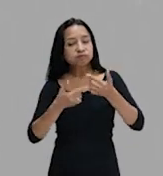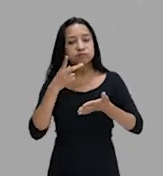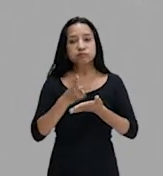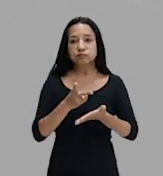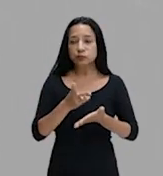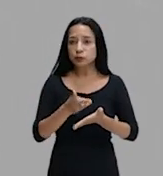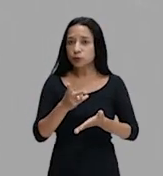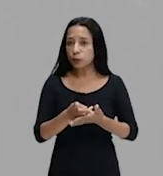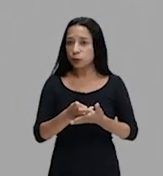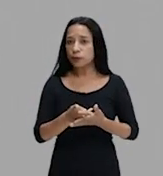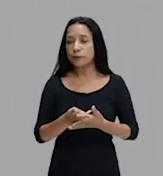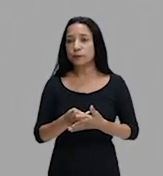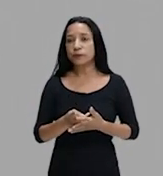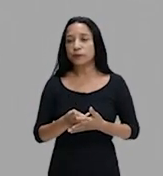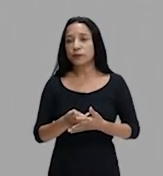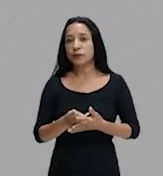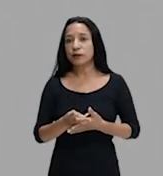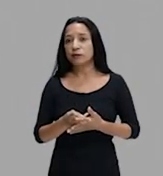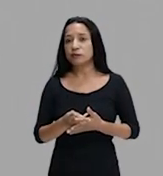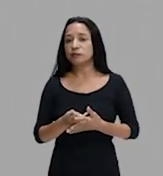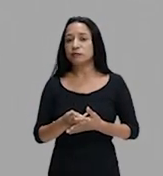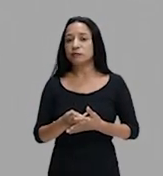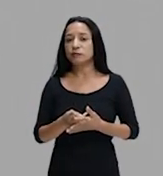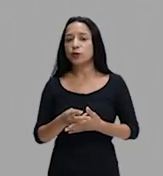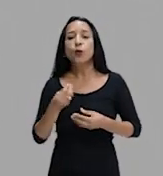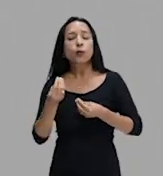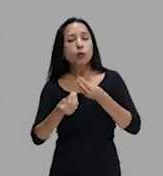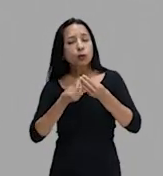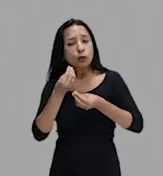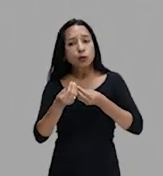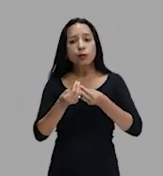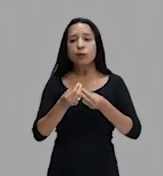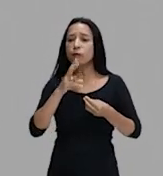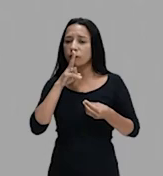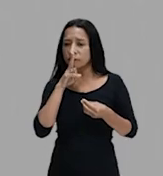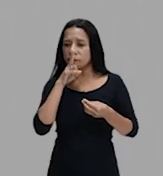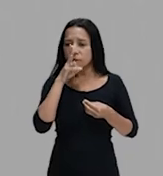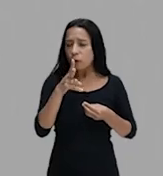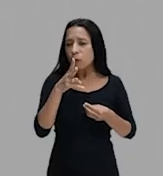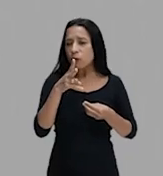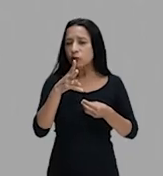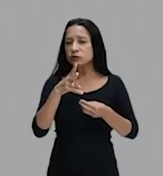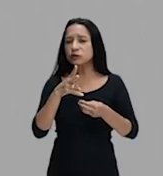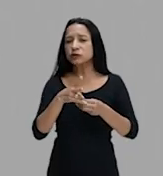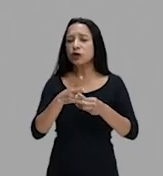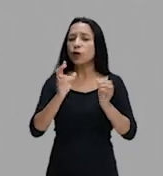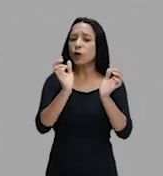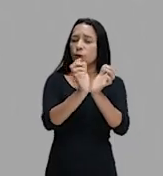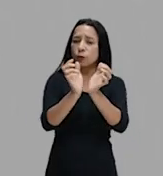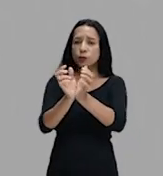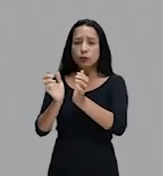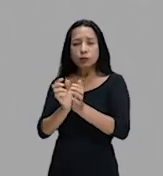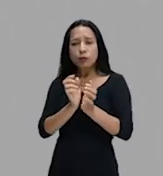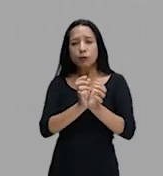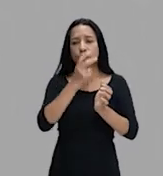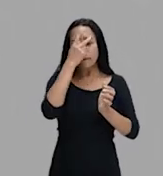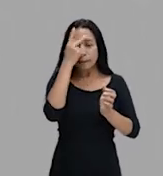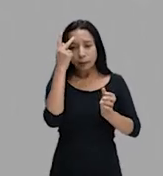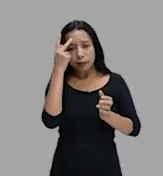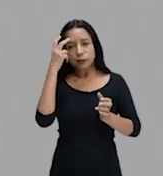e continua de uma forma muito forte com movimentos, com intelectuais,